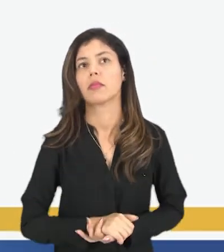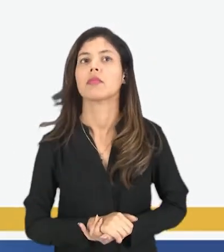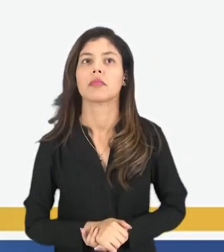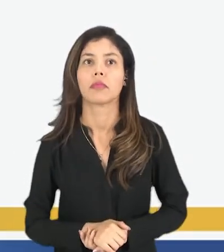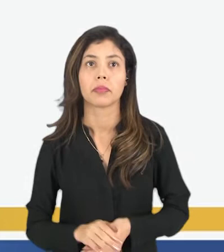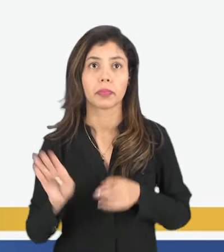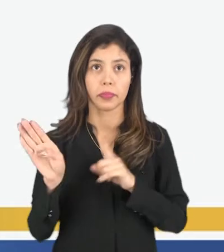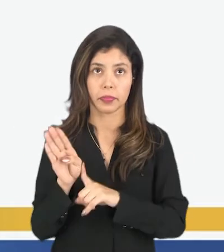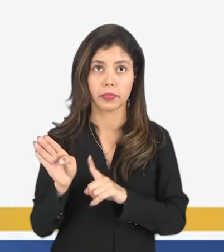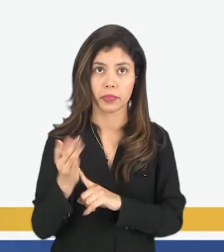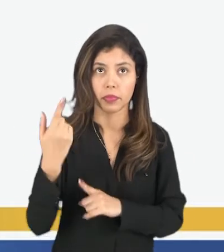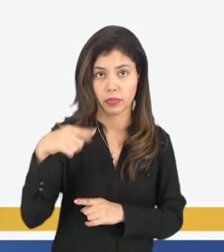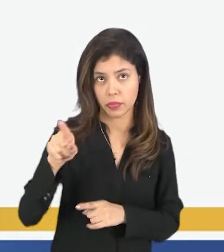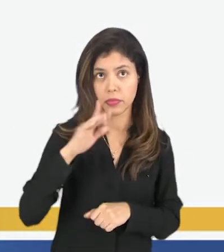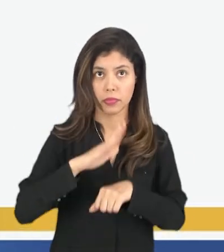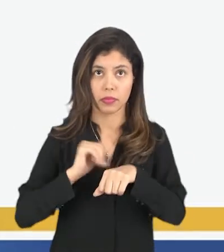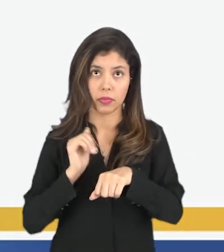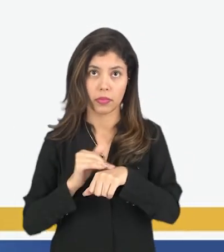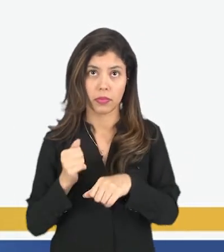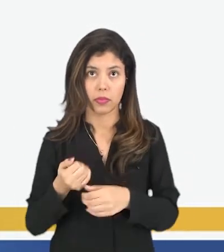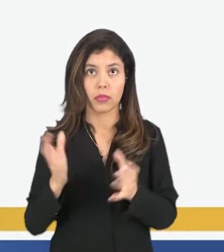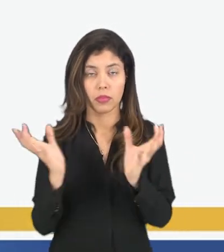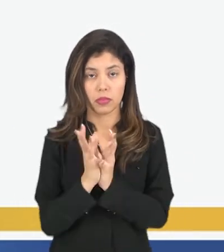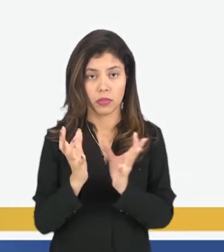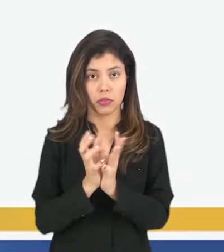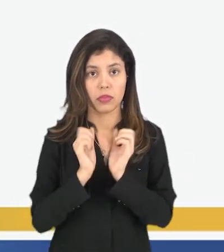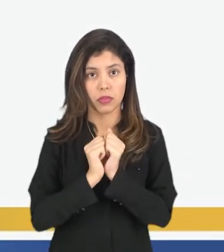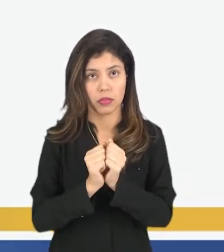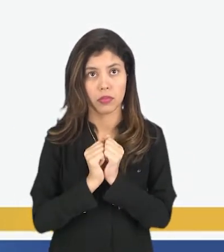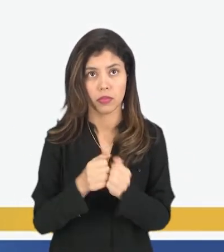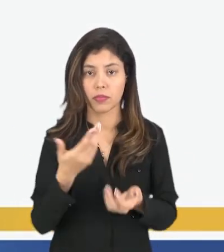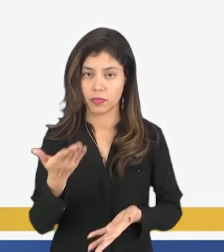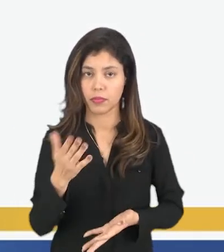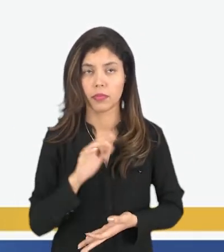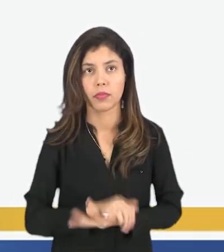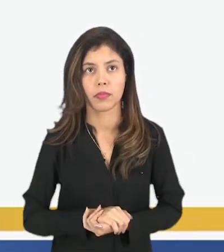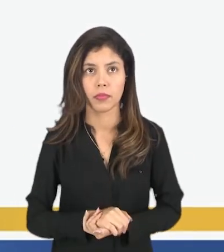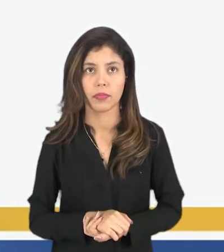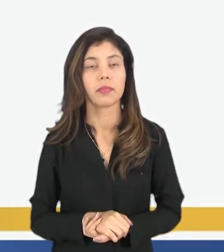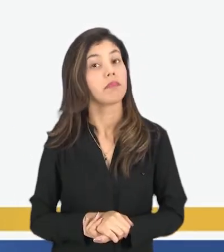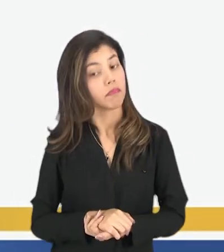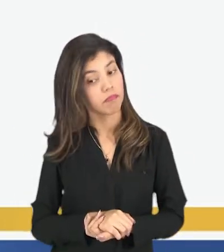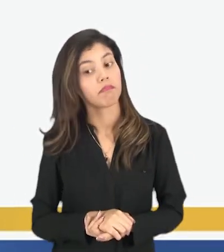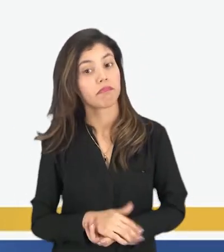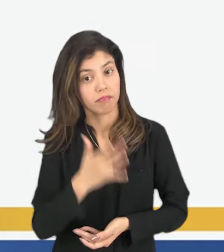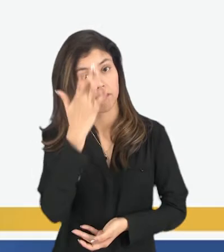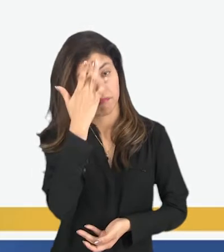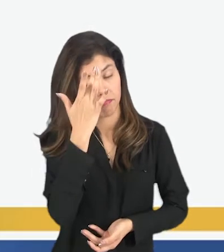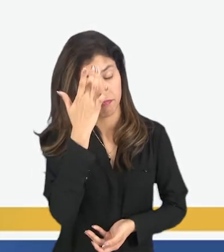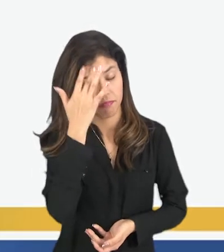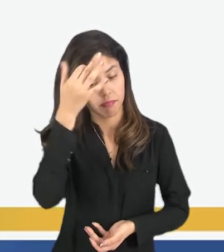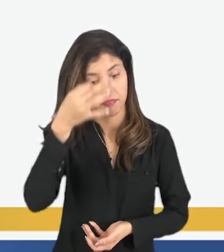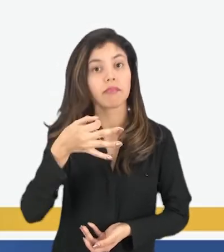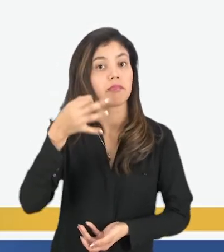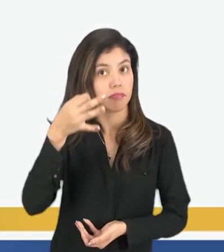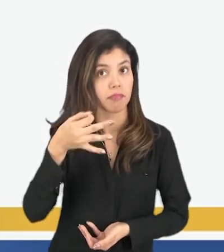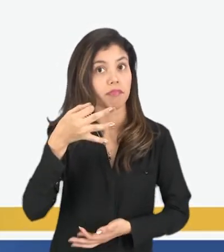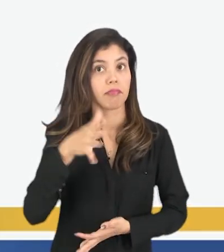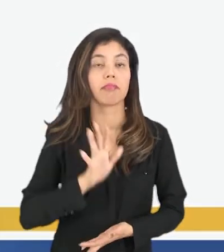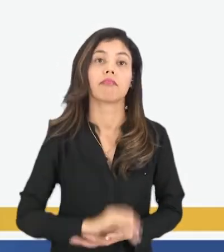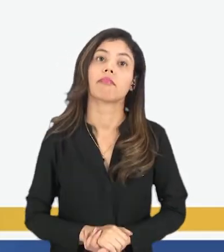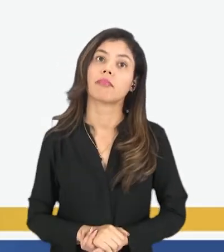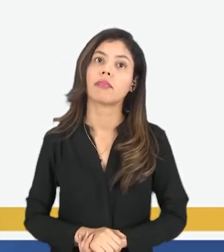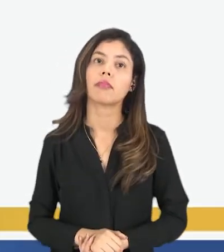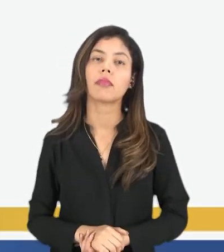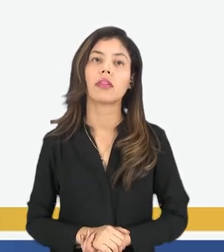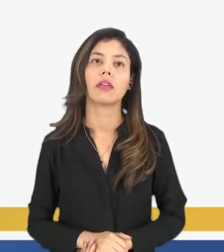Letra B. Iria chamar para participar do grupo com você. Hum, eu estou achando essa alternativa adequada.